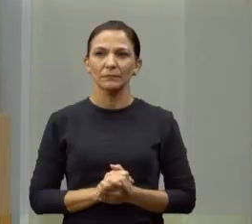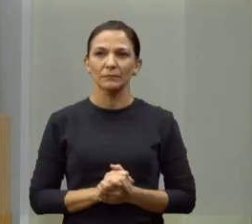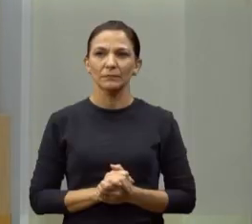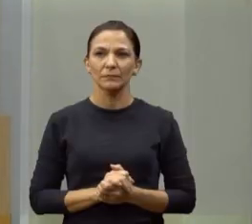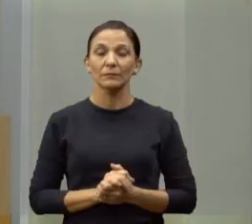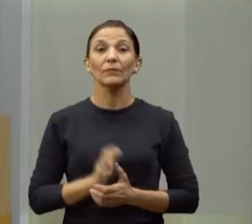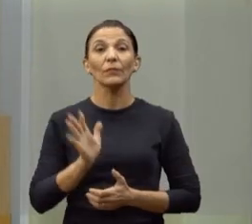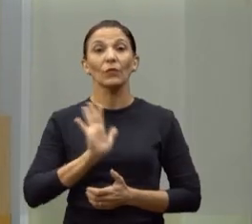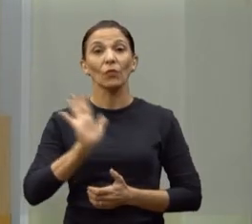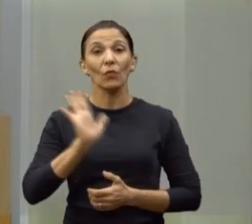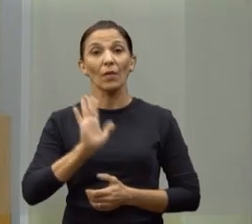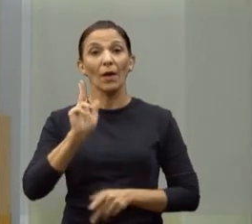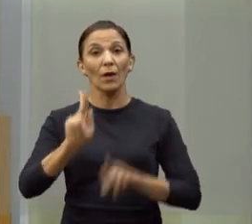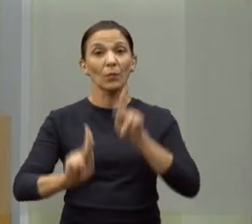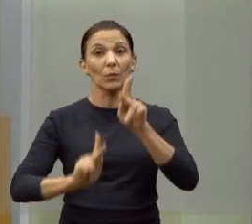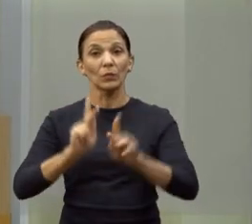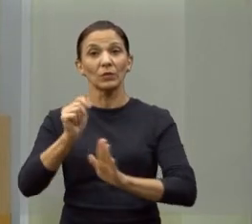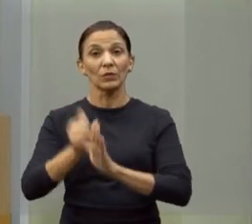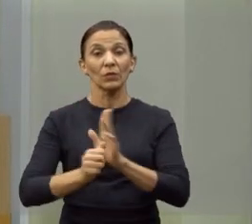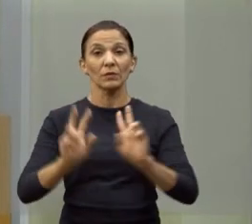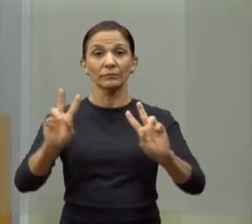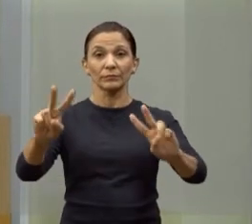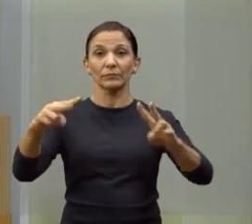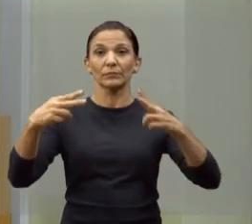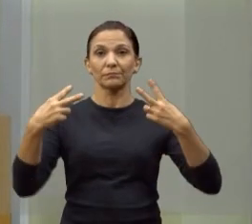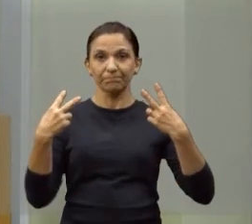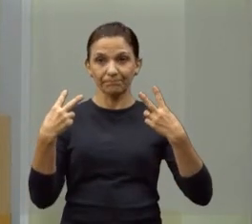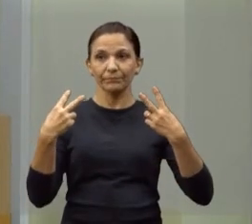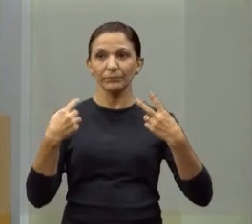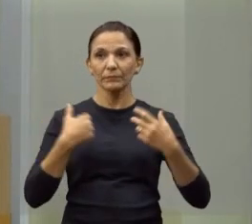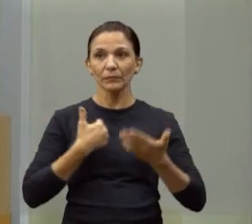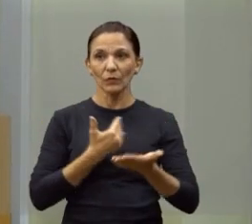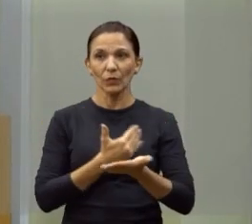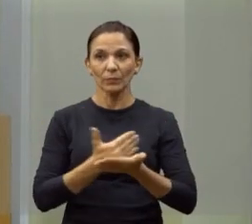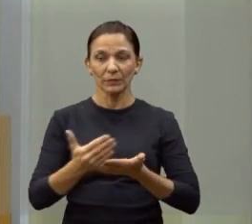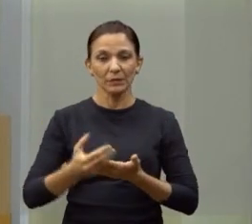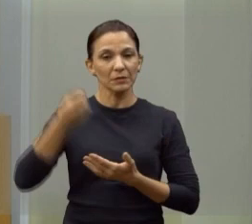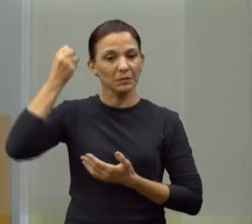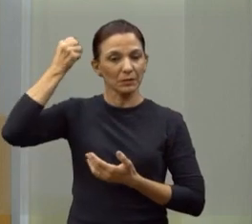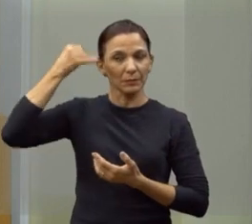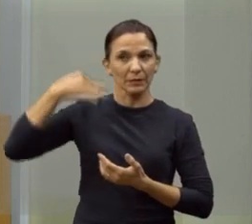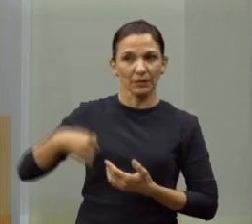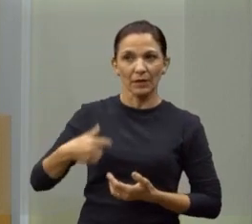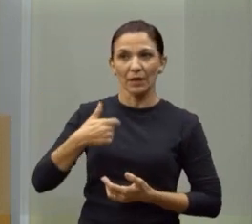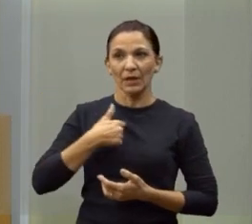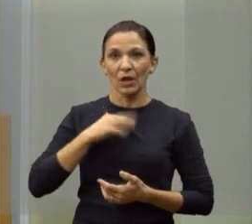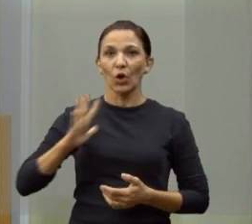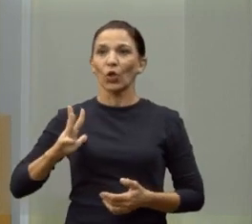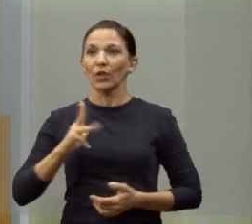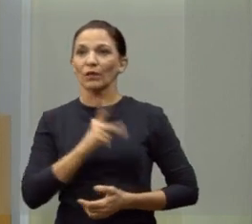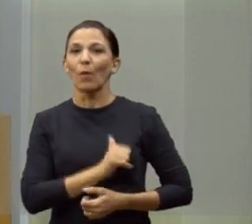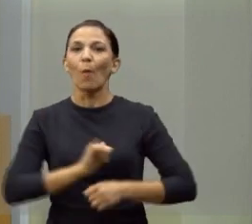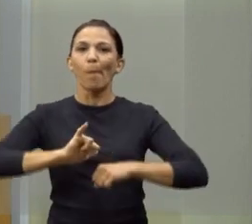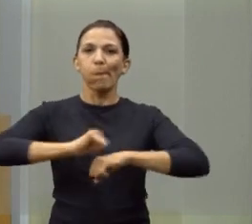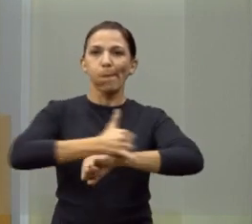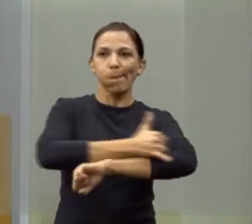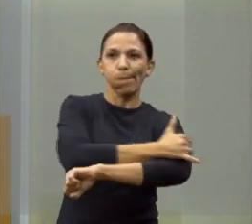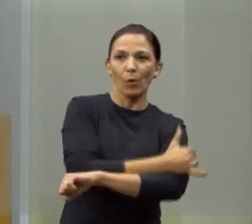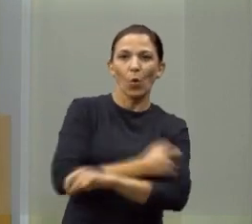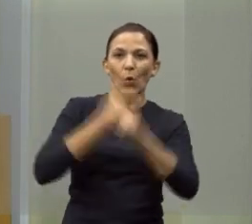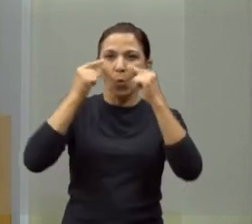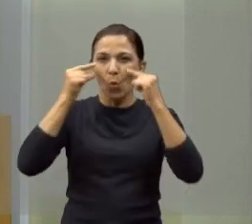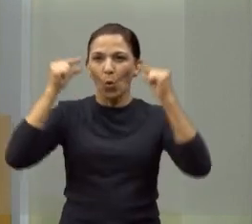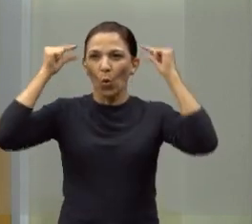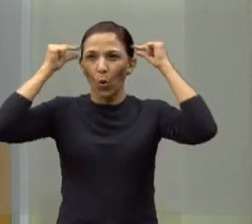Olá, população de Araraquara, que nos acompanha mais nessa sessão. Inicio pela Mel de Descrição. Sou uma mulher travesti, gorda, usando